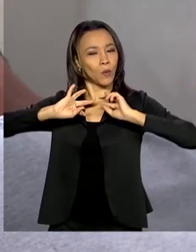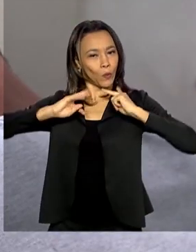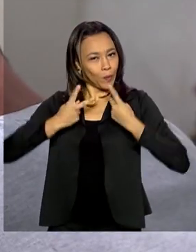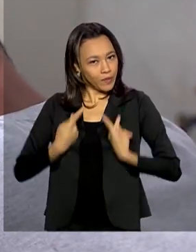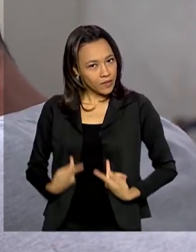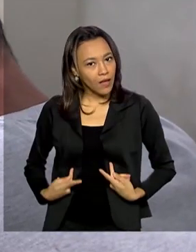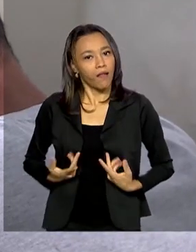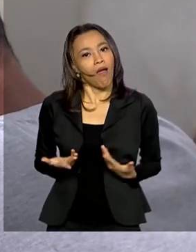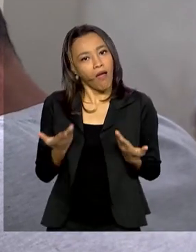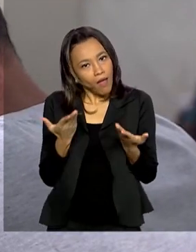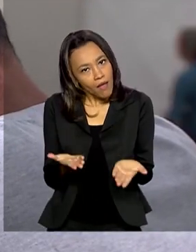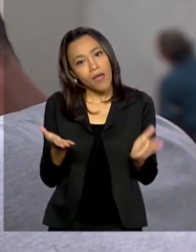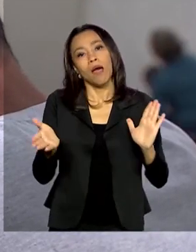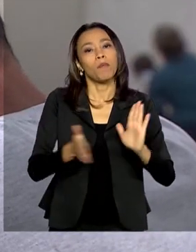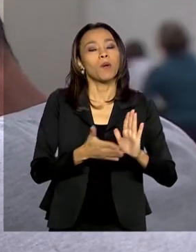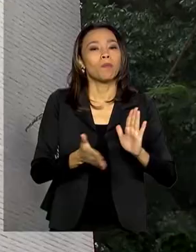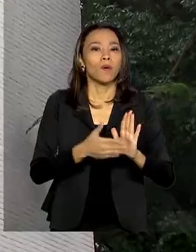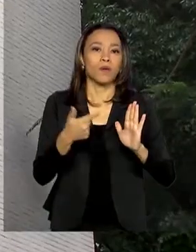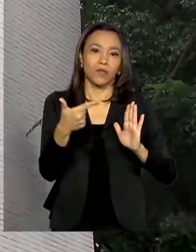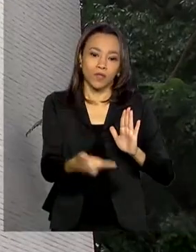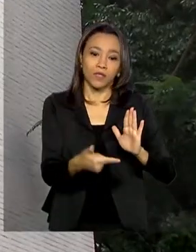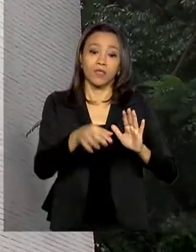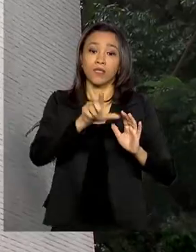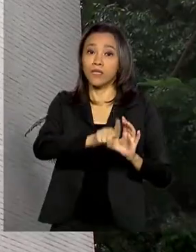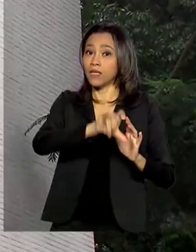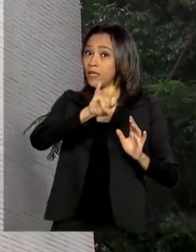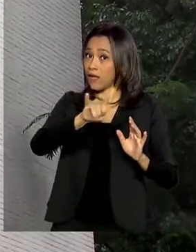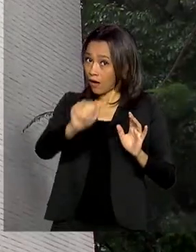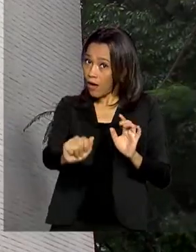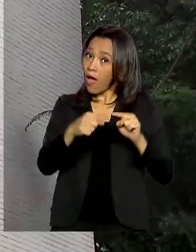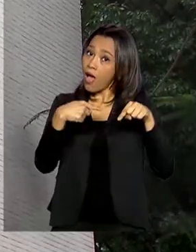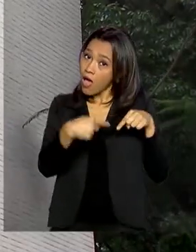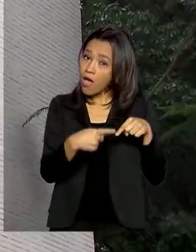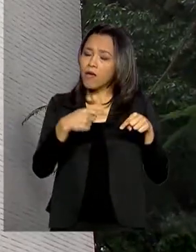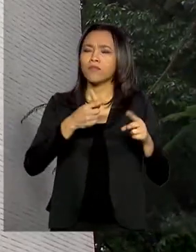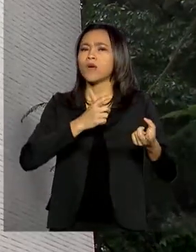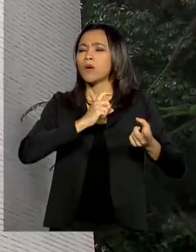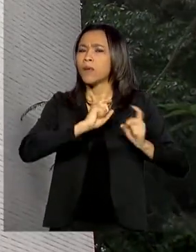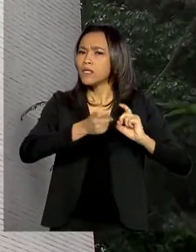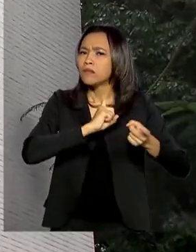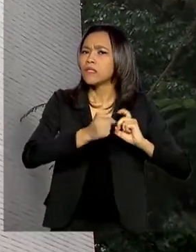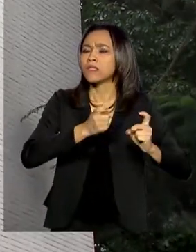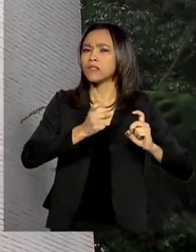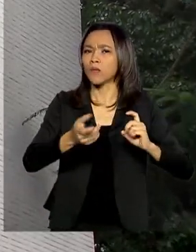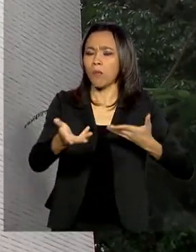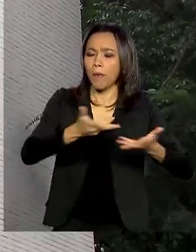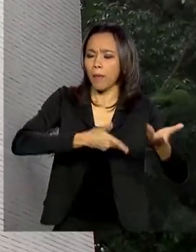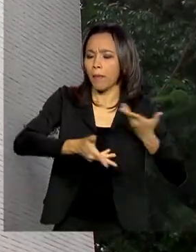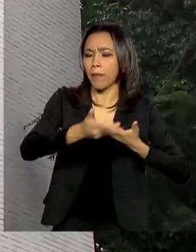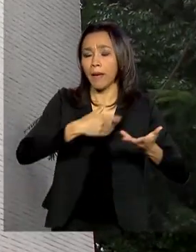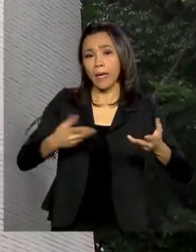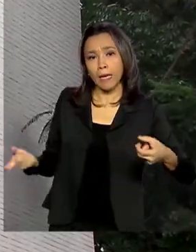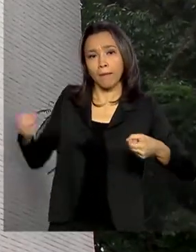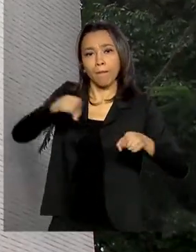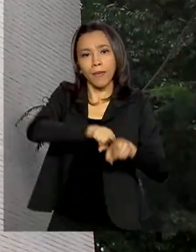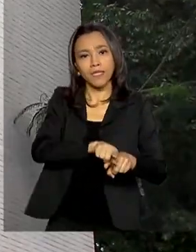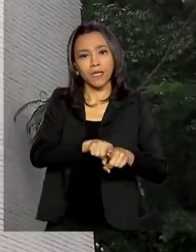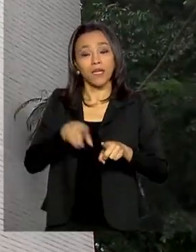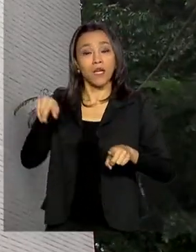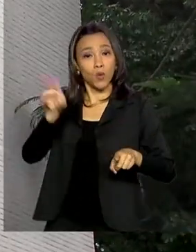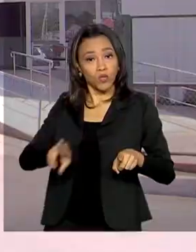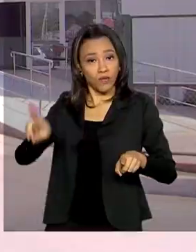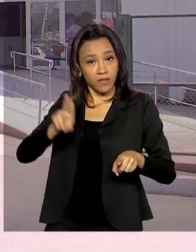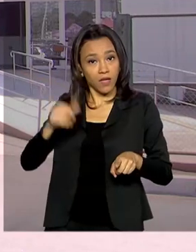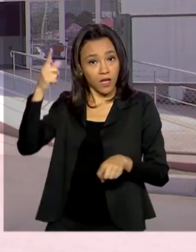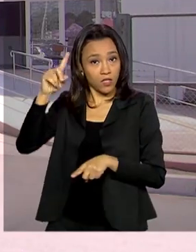É o que propõe o método LIAN, um processo de gestão que o Ministério da Saúde, em parceria com a Universidade Federal